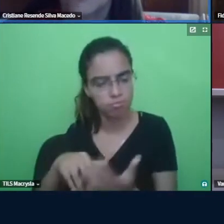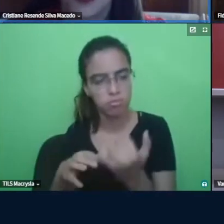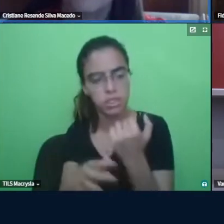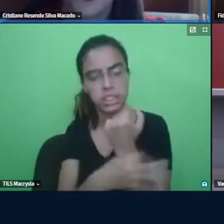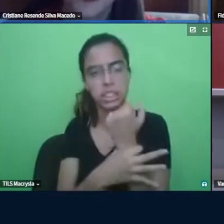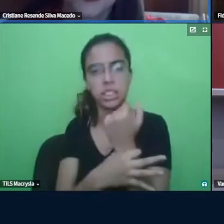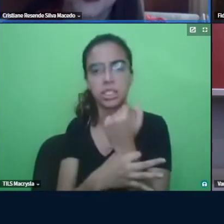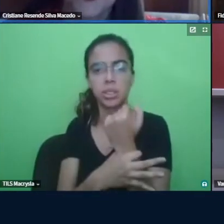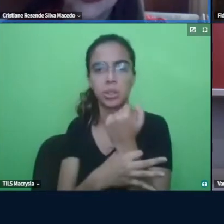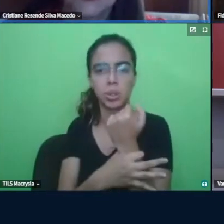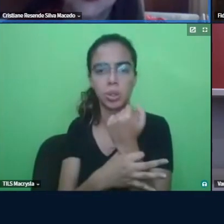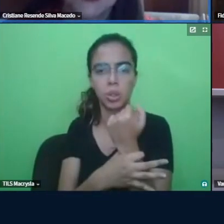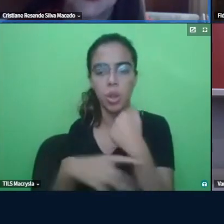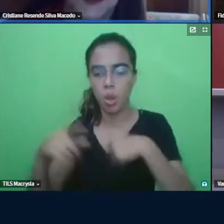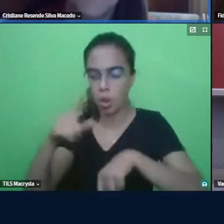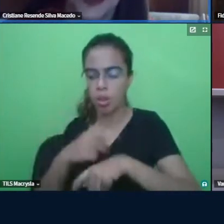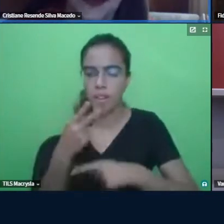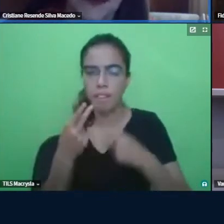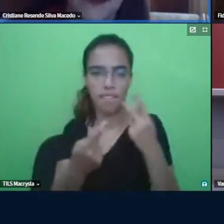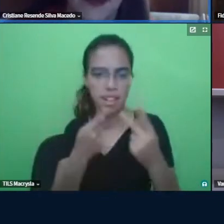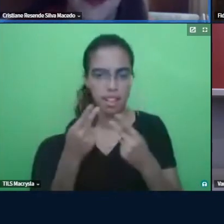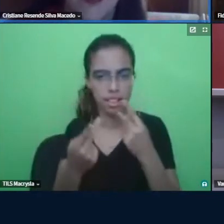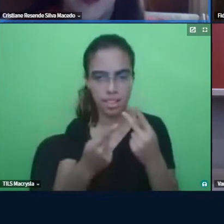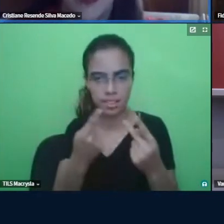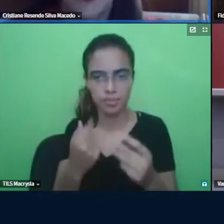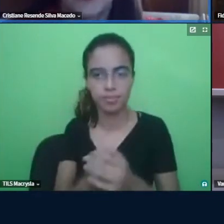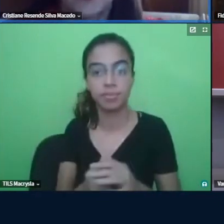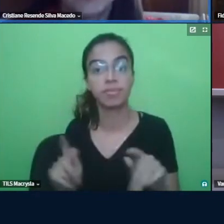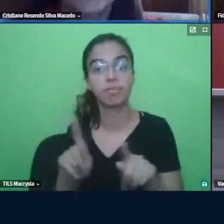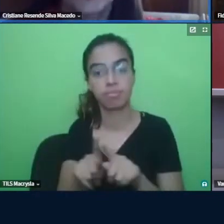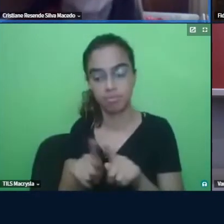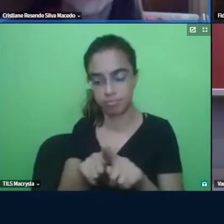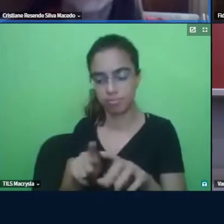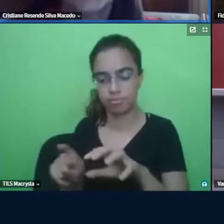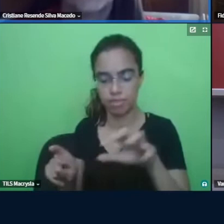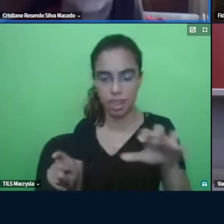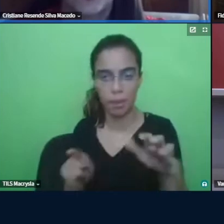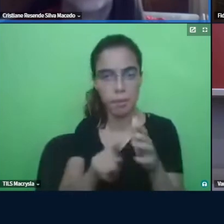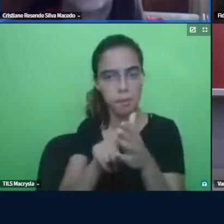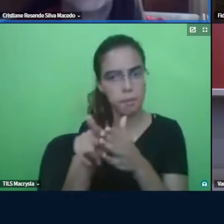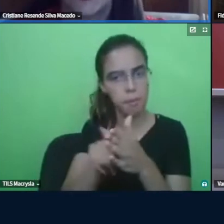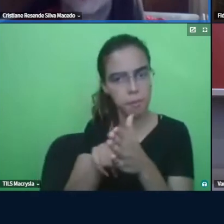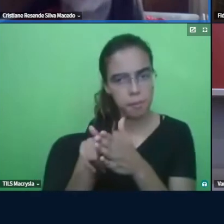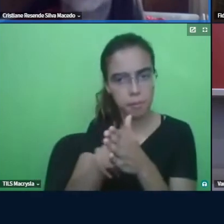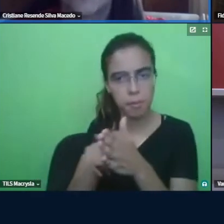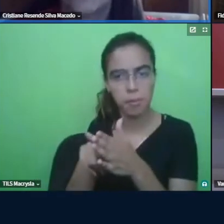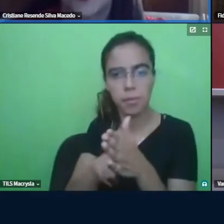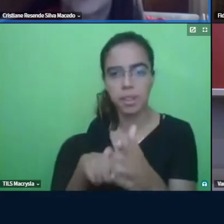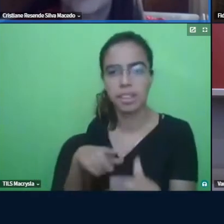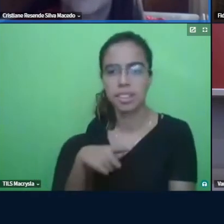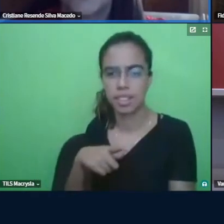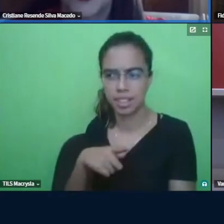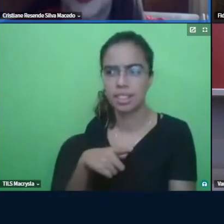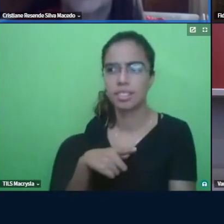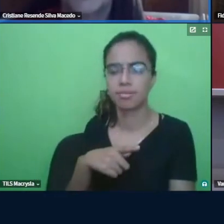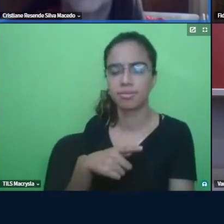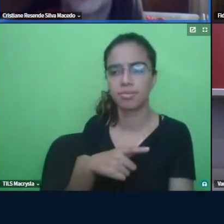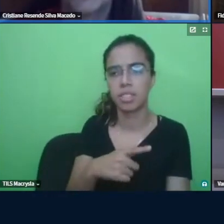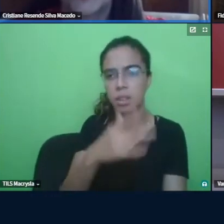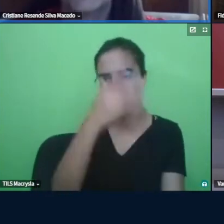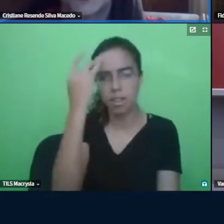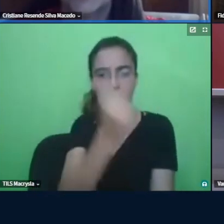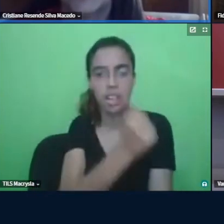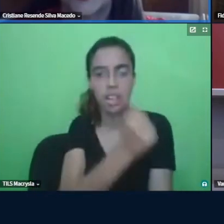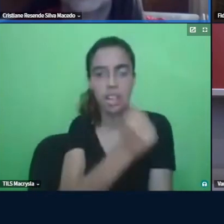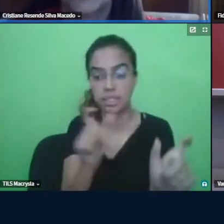e a parte da pesquisa também ela recentemente teve um aluno de Slex com online e ela